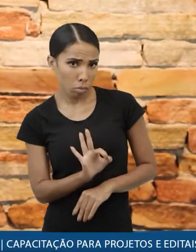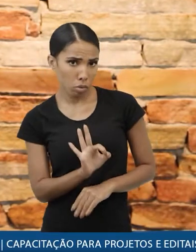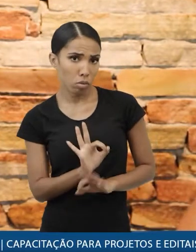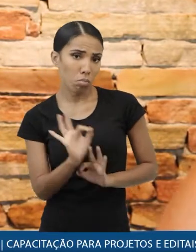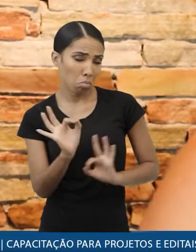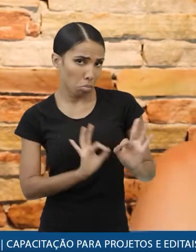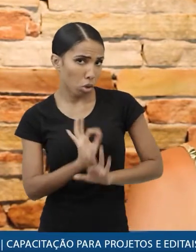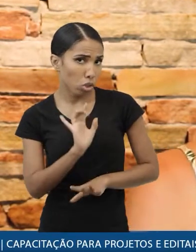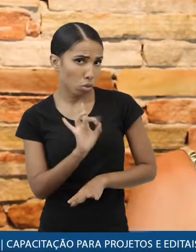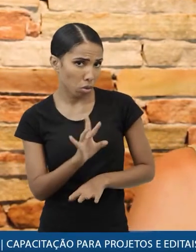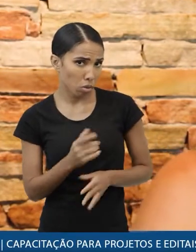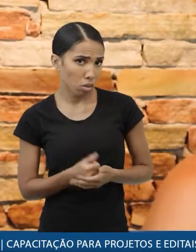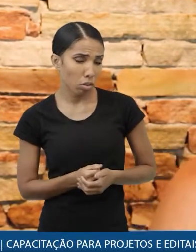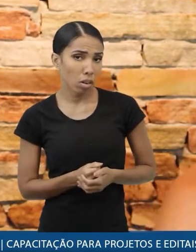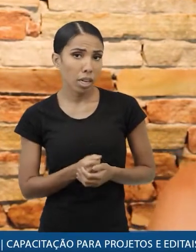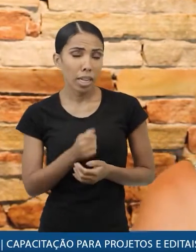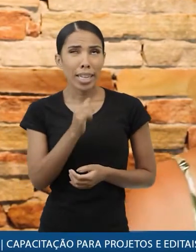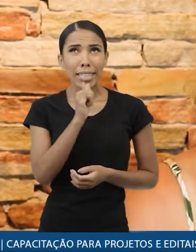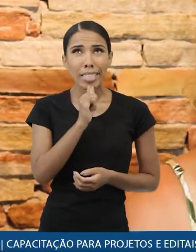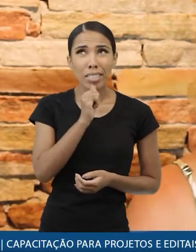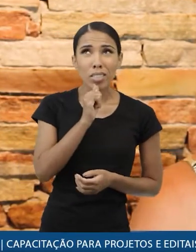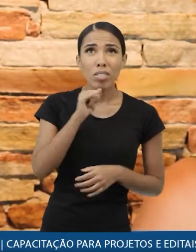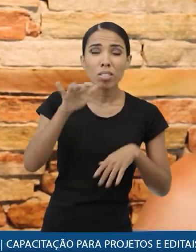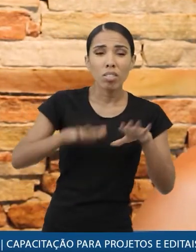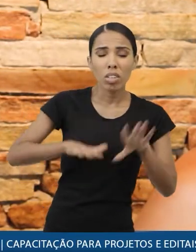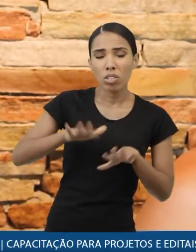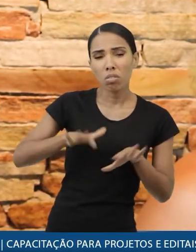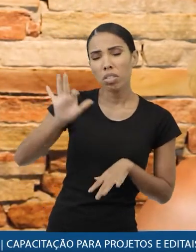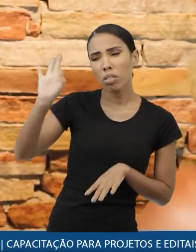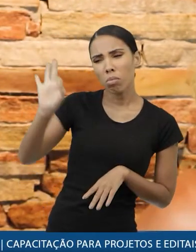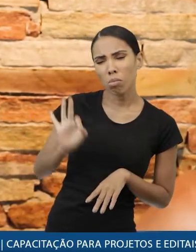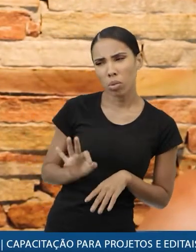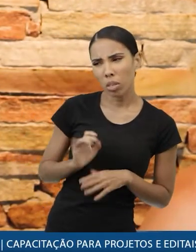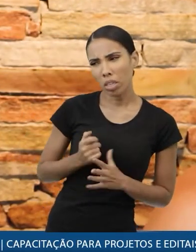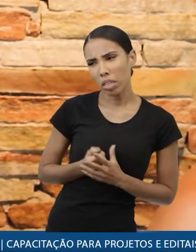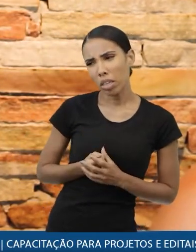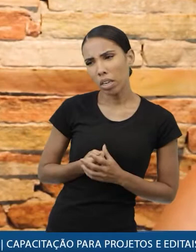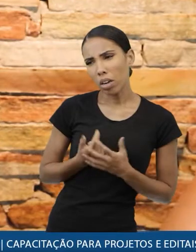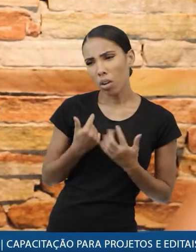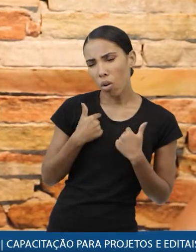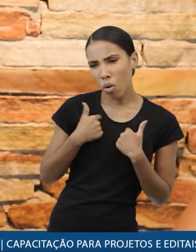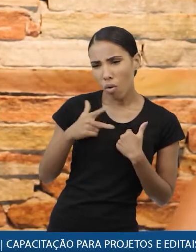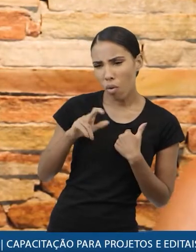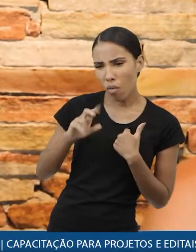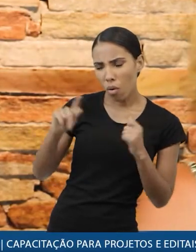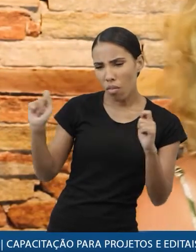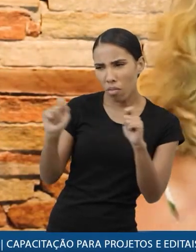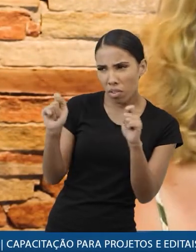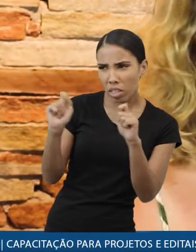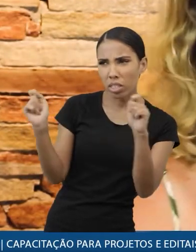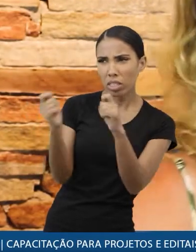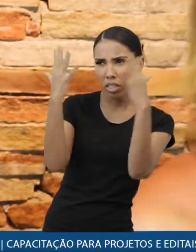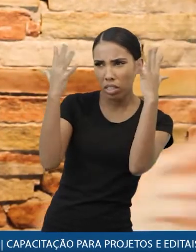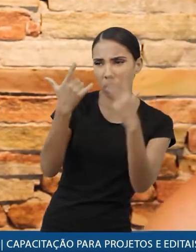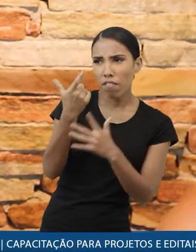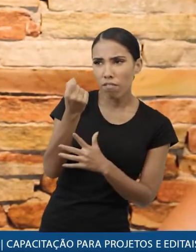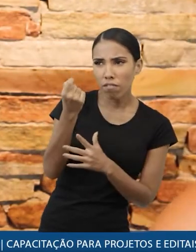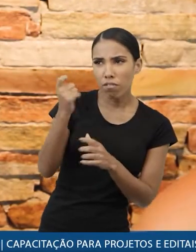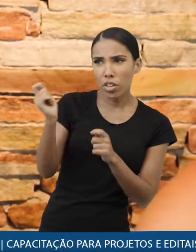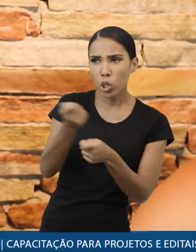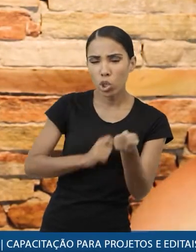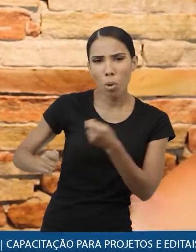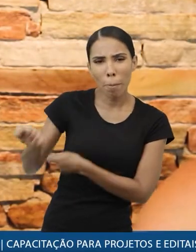dele muitas vezes você faz uma lógica percentual ah, eu iria realizar um festival com 20